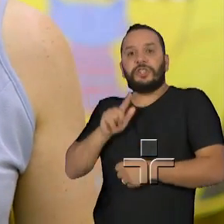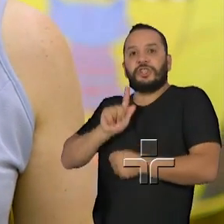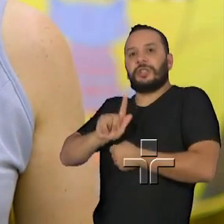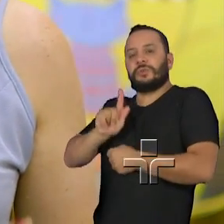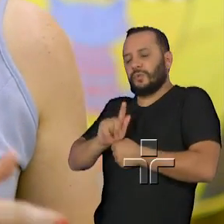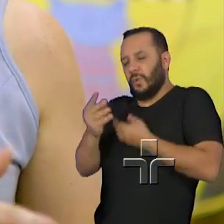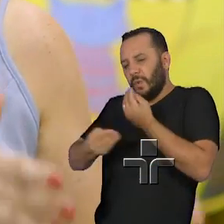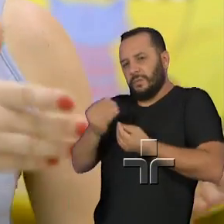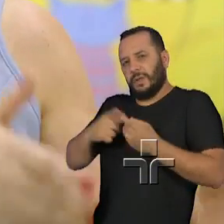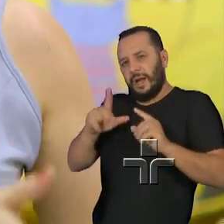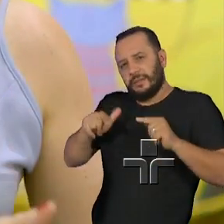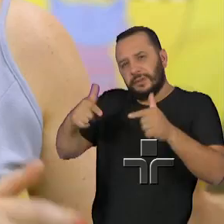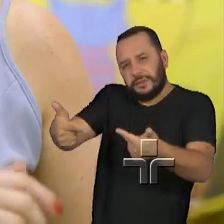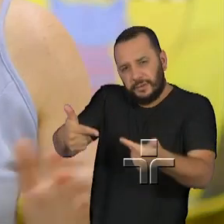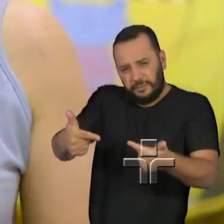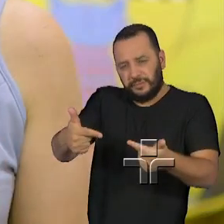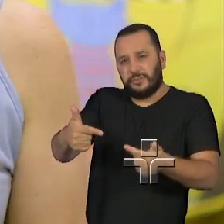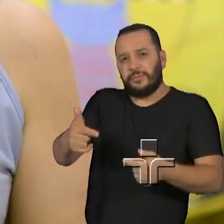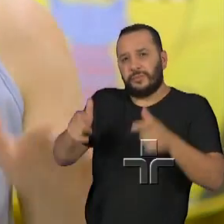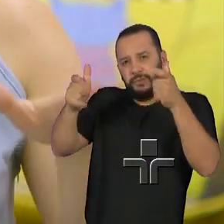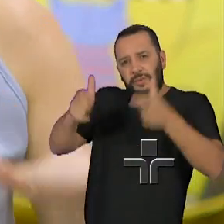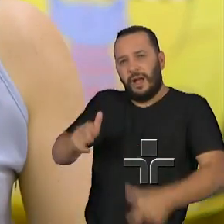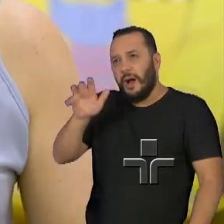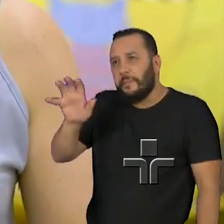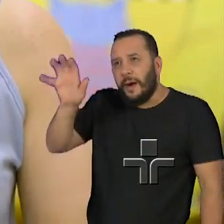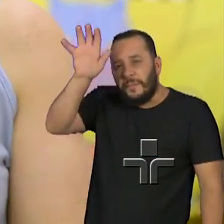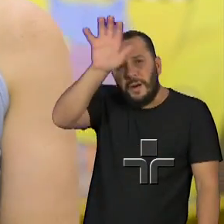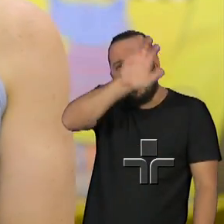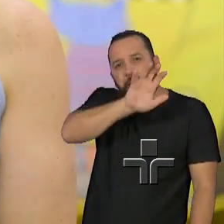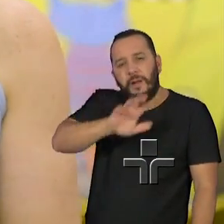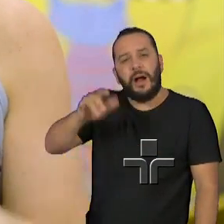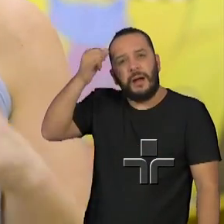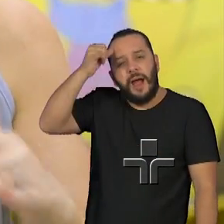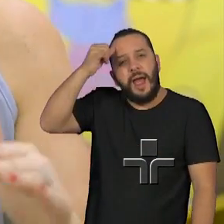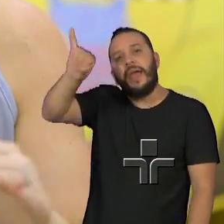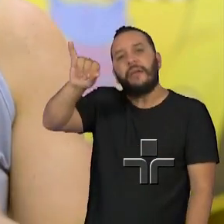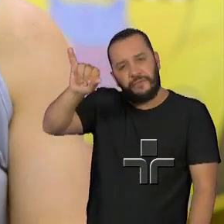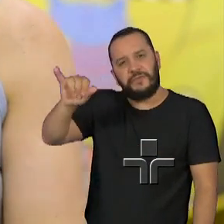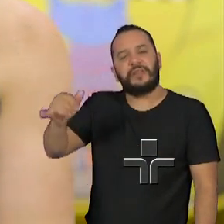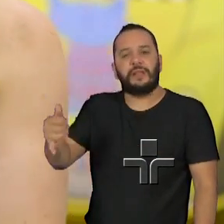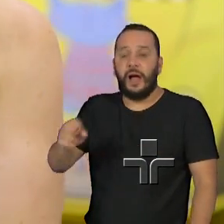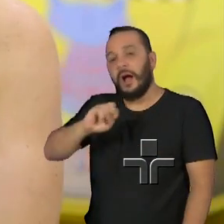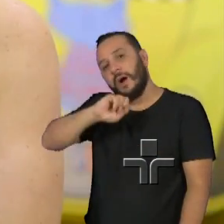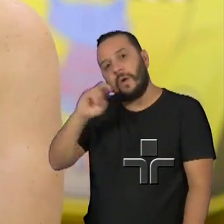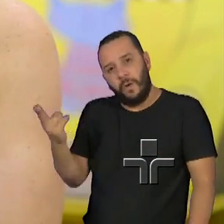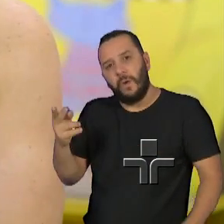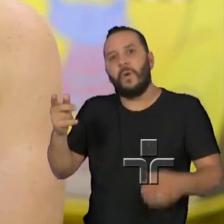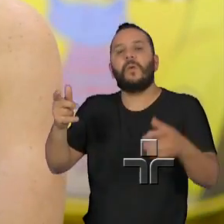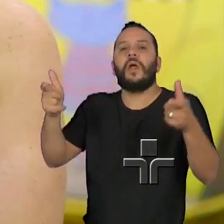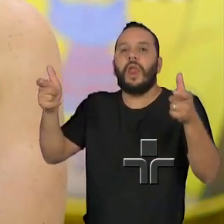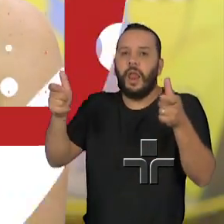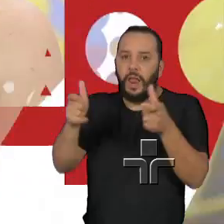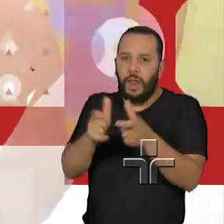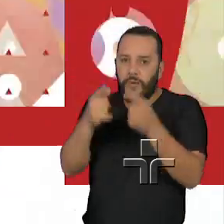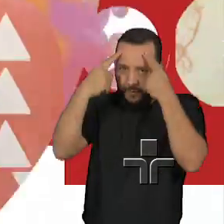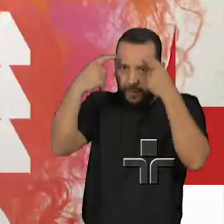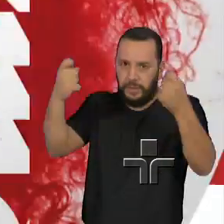implementar em determinadas comunidades para melhorar ou reduzir a violência.